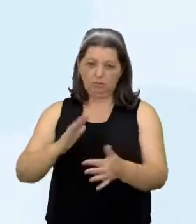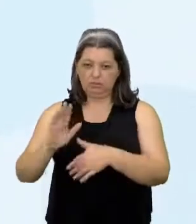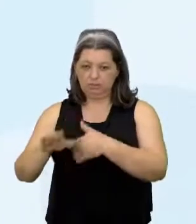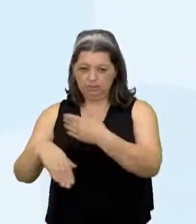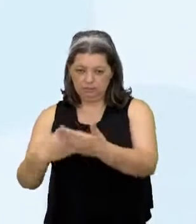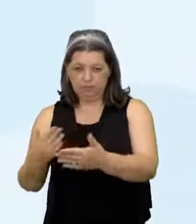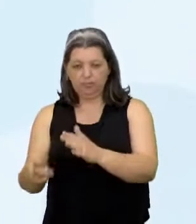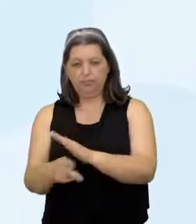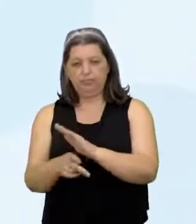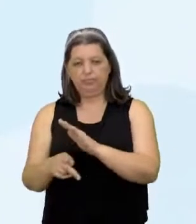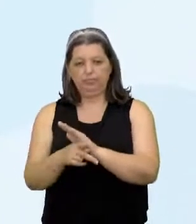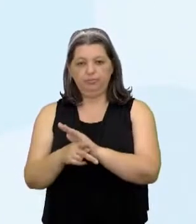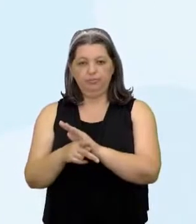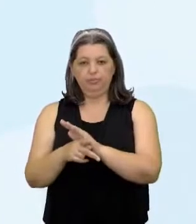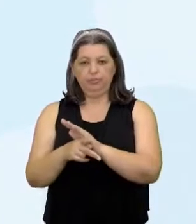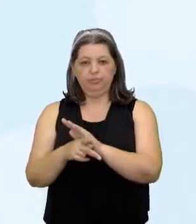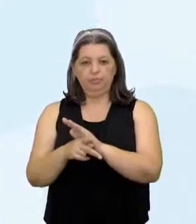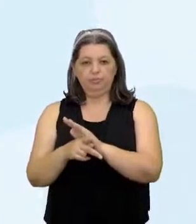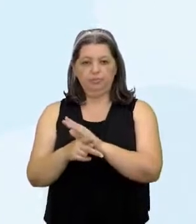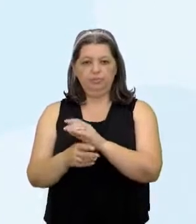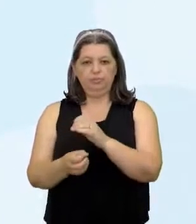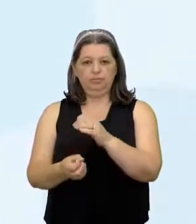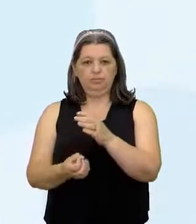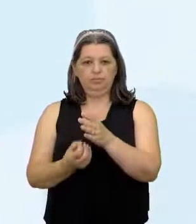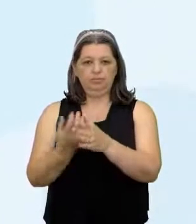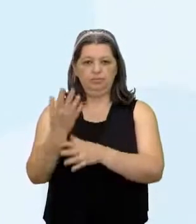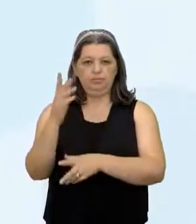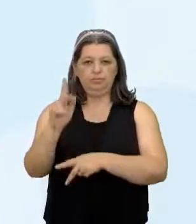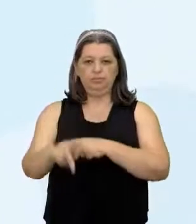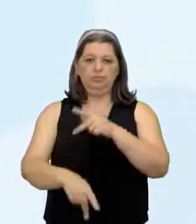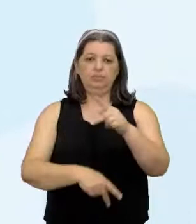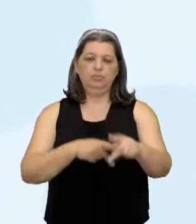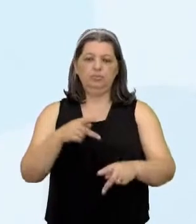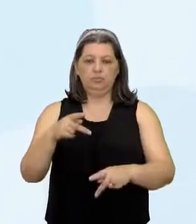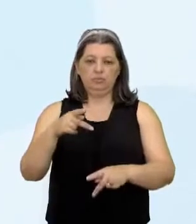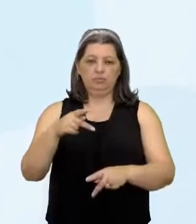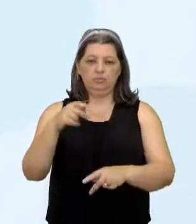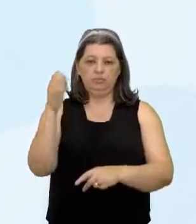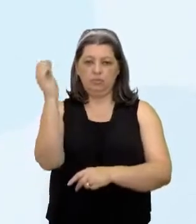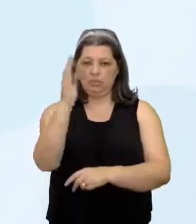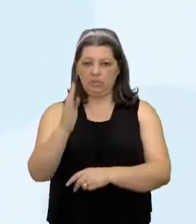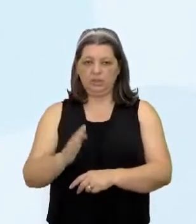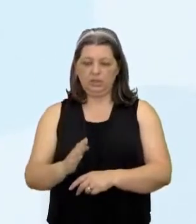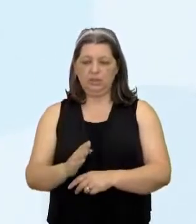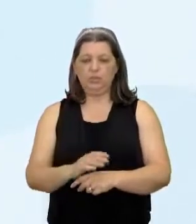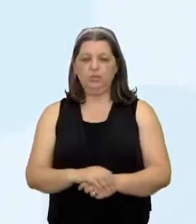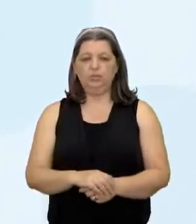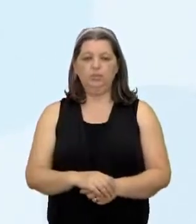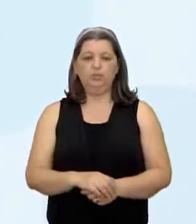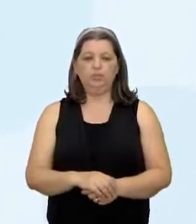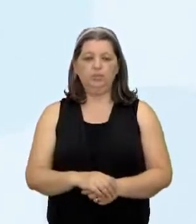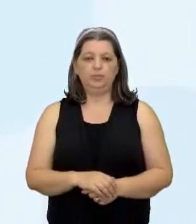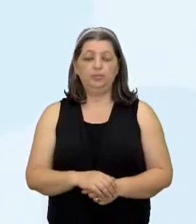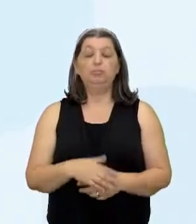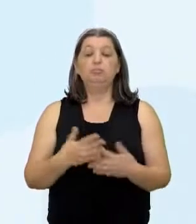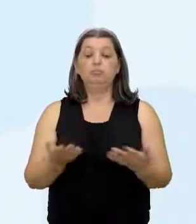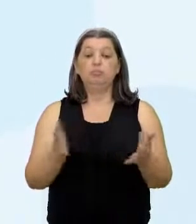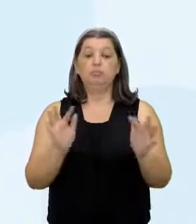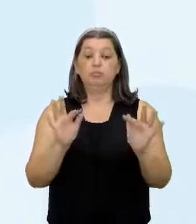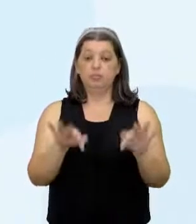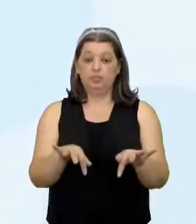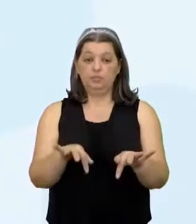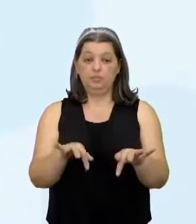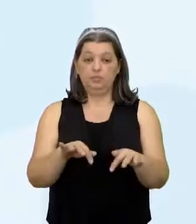civilizatório nacional Opa! Agora deu uma enroladinha na língua Para finalizar